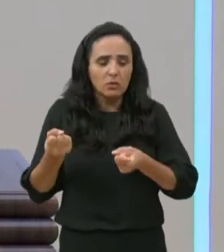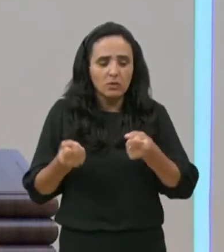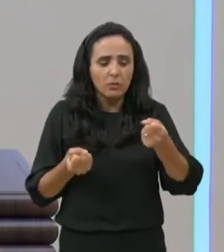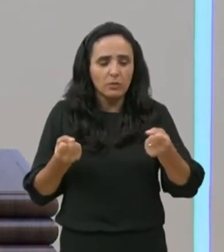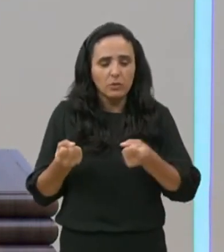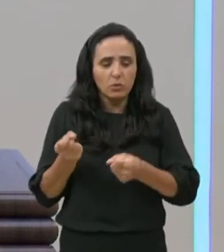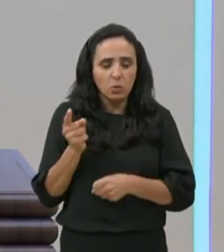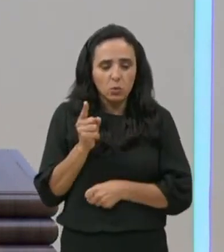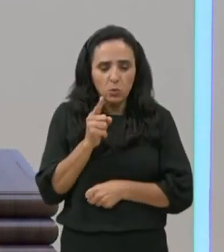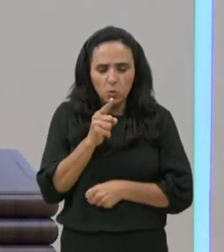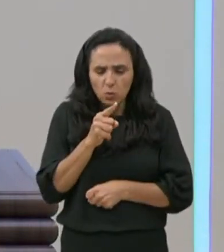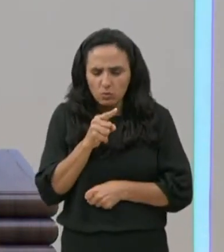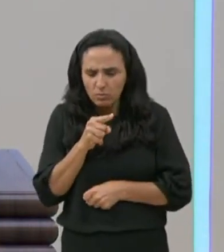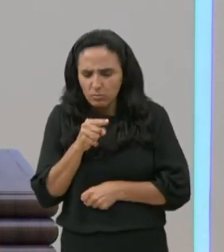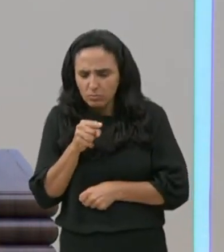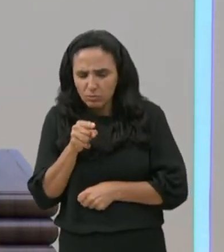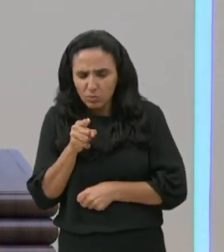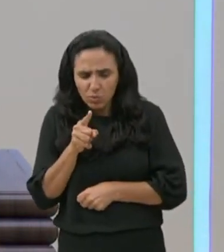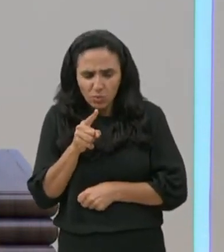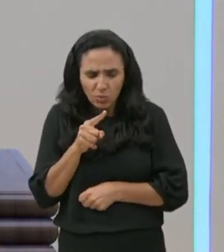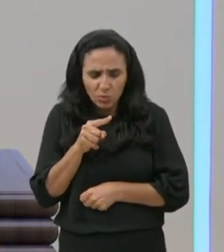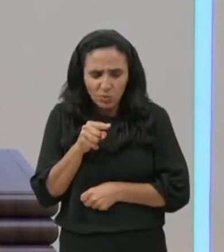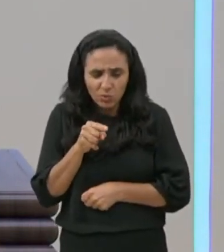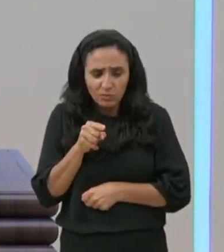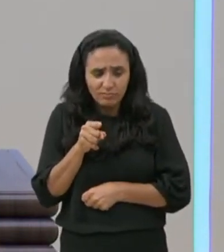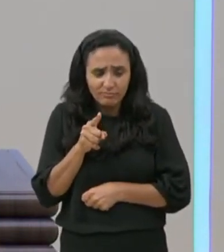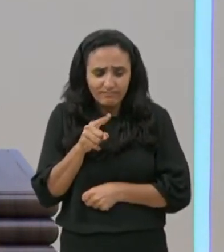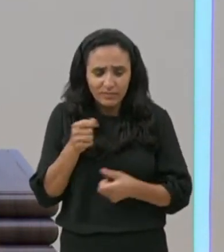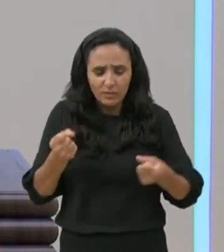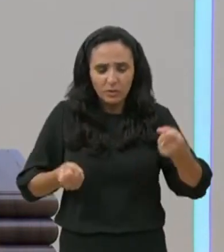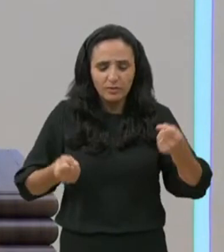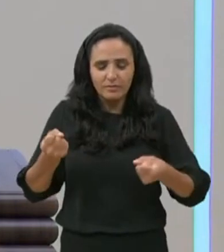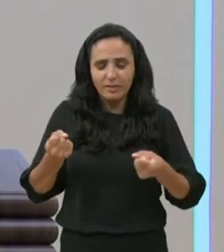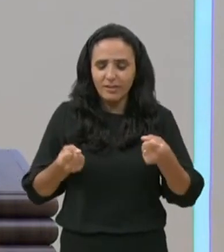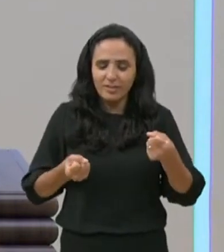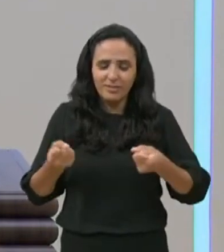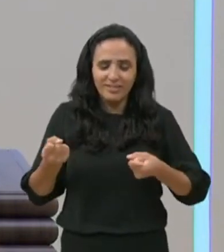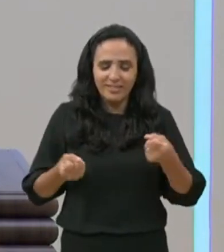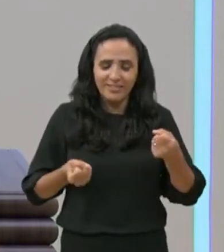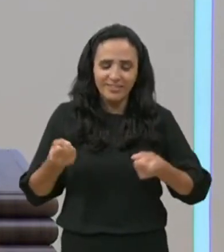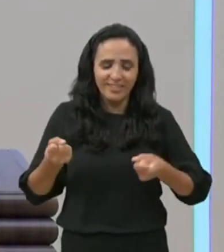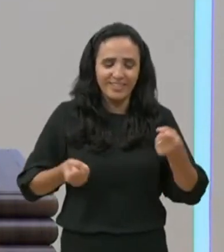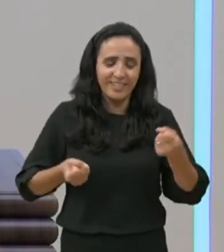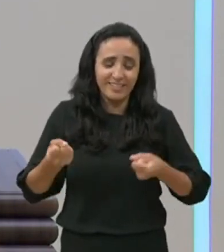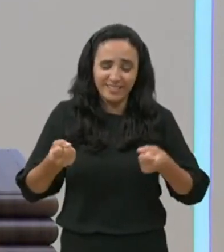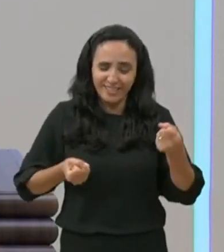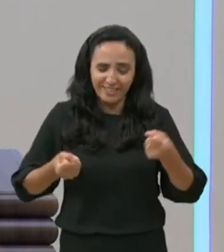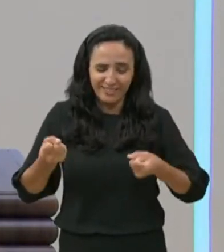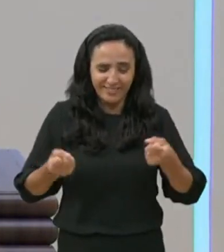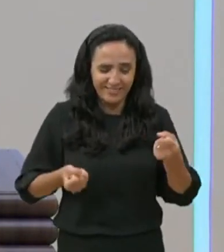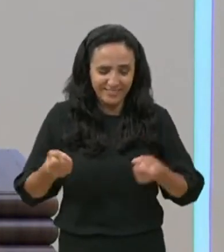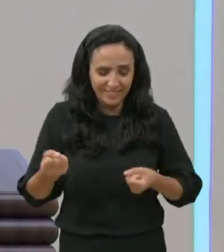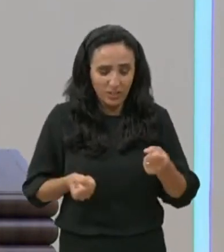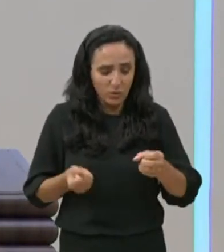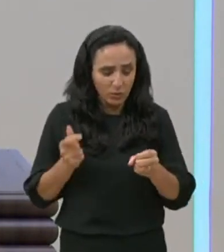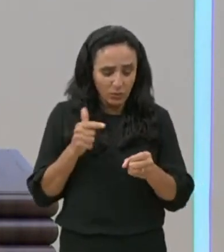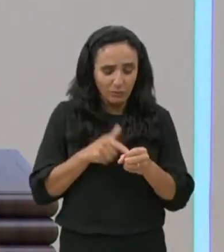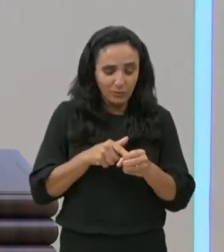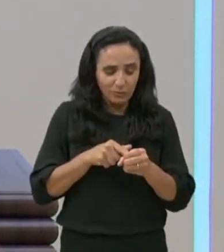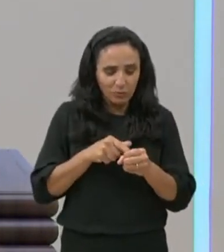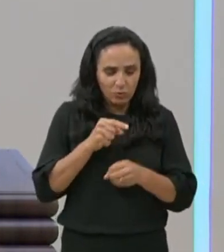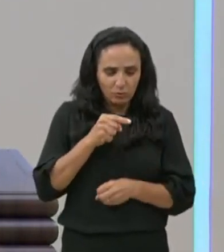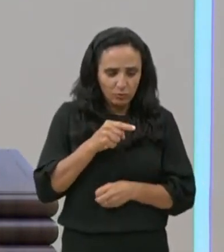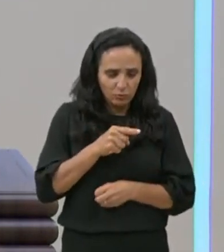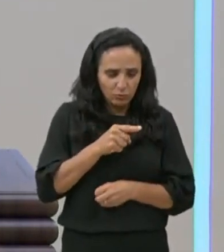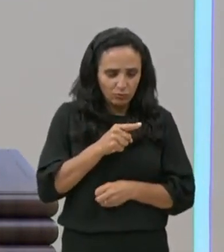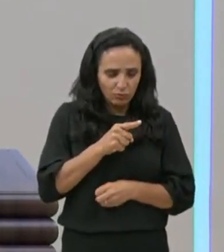até onde, ou quantos quilômetros, dá para a gente seguir, e quando a gente, percebe que, desce de meio, três quartos, um